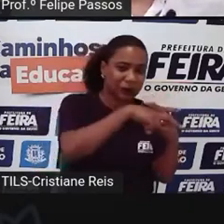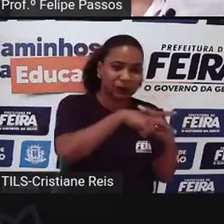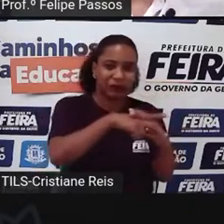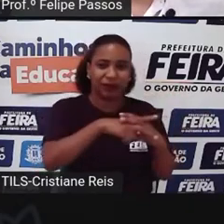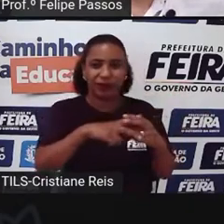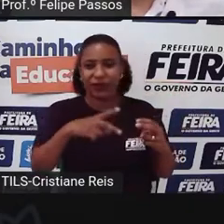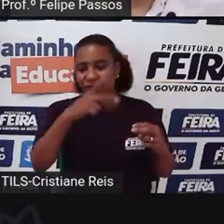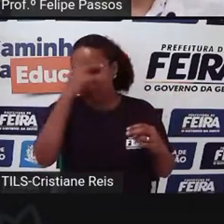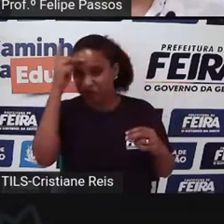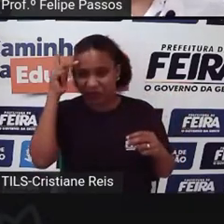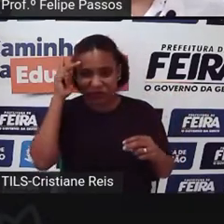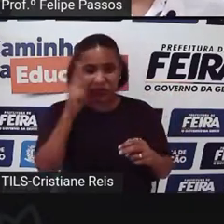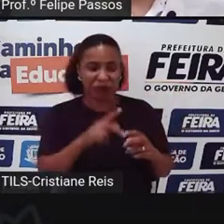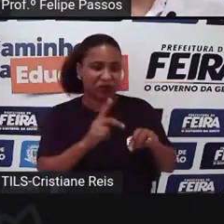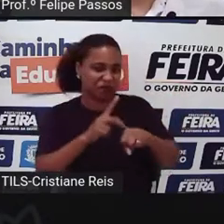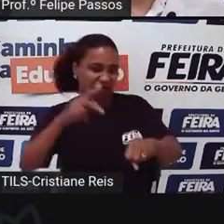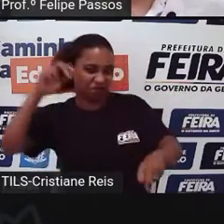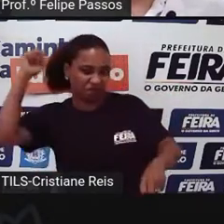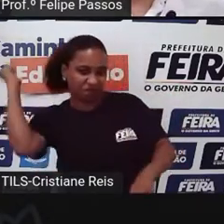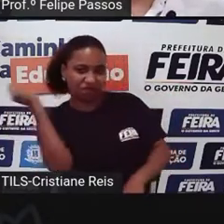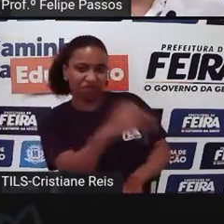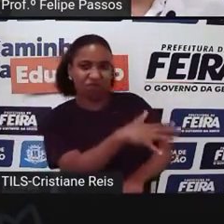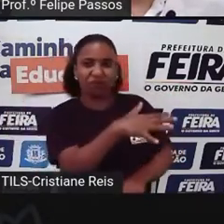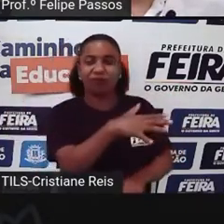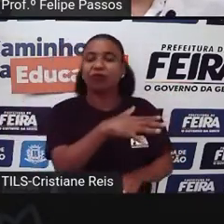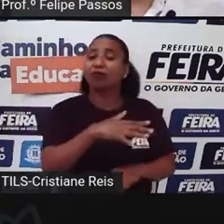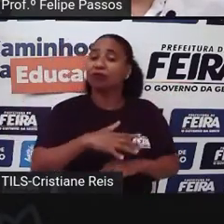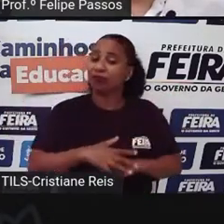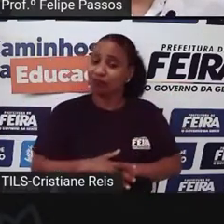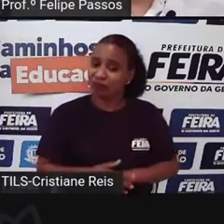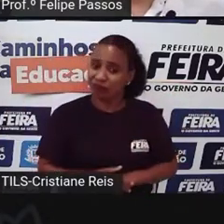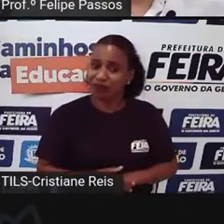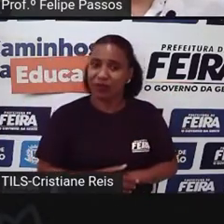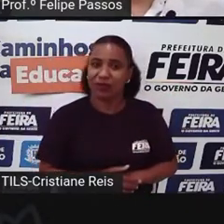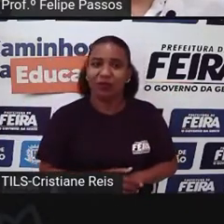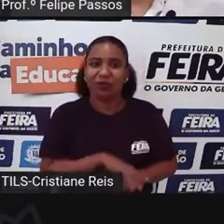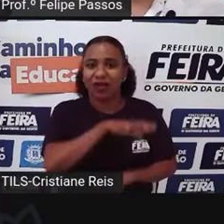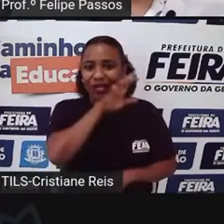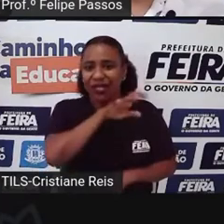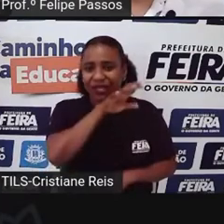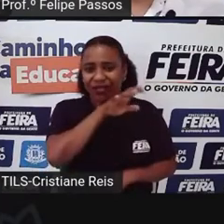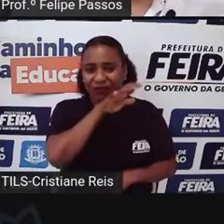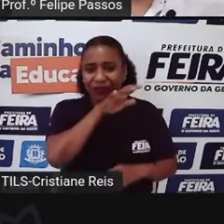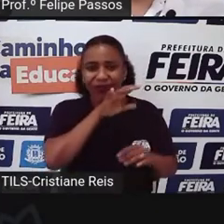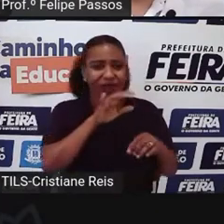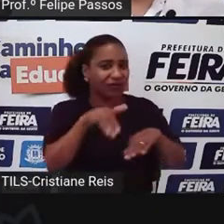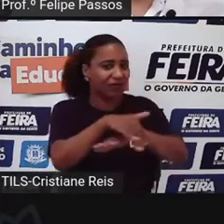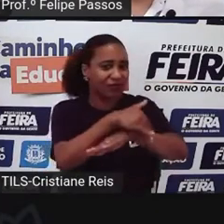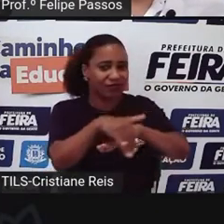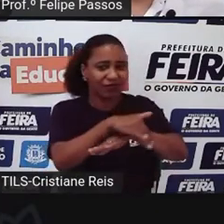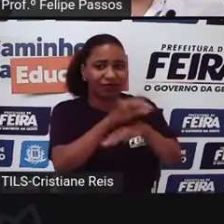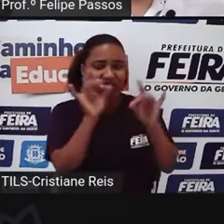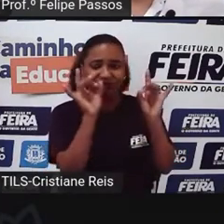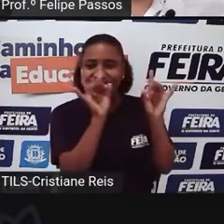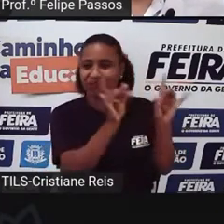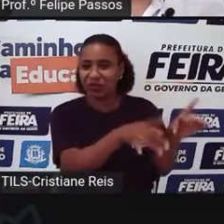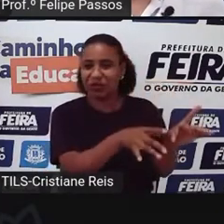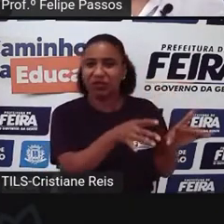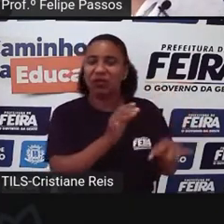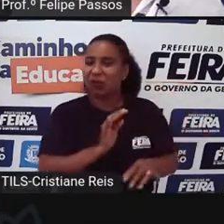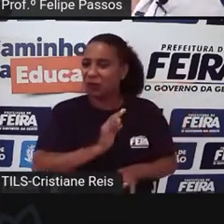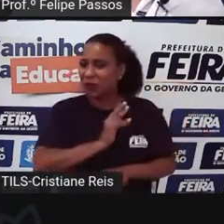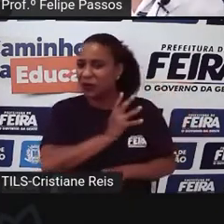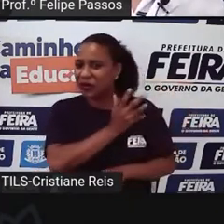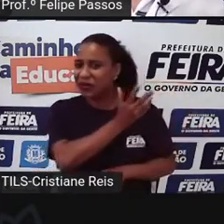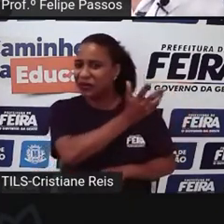pessoa Que não gosta de animais Então você manter O seu animal Na rua É horrível Então isso é considerado